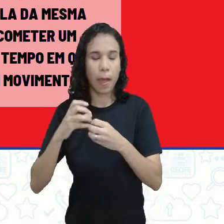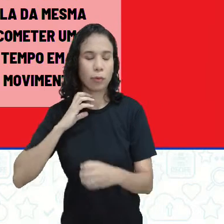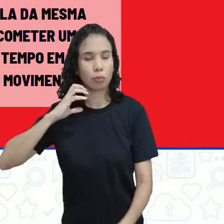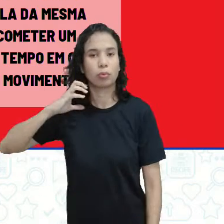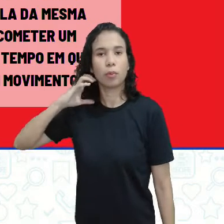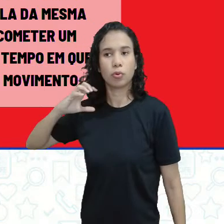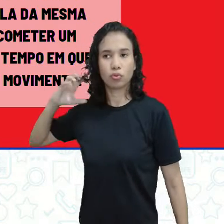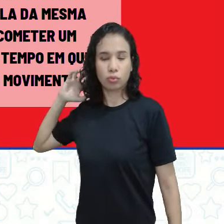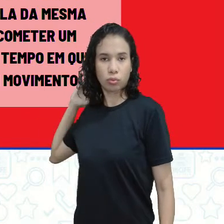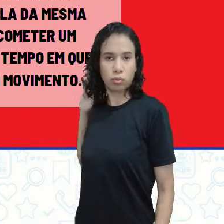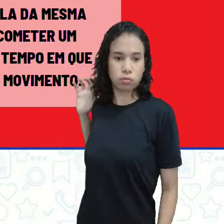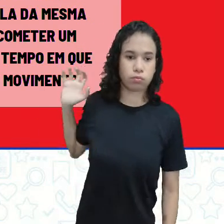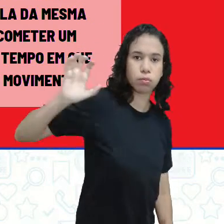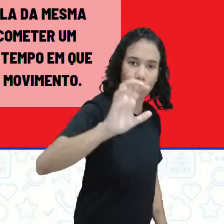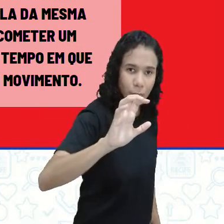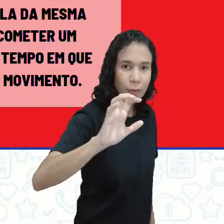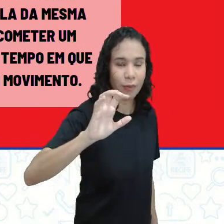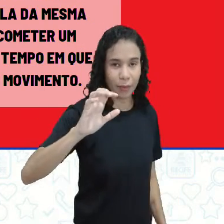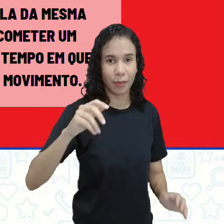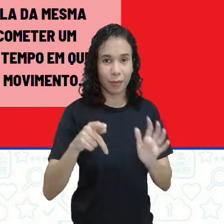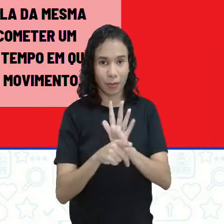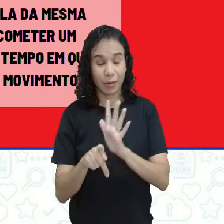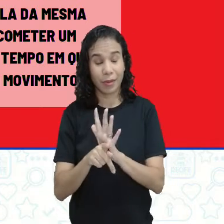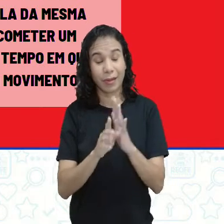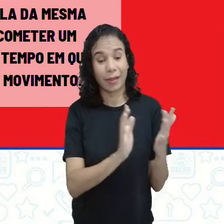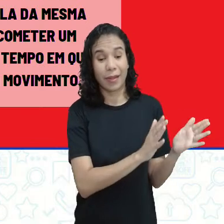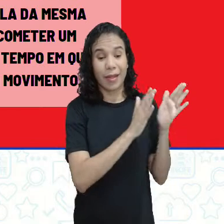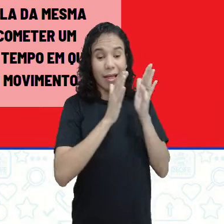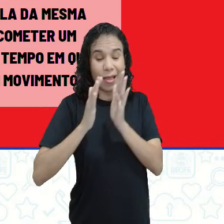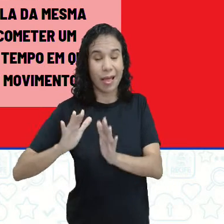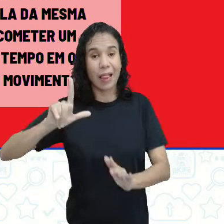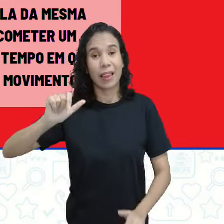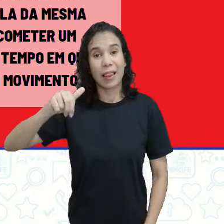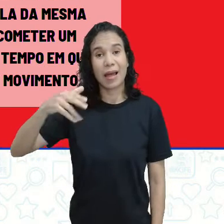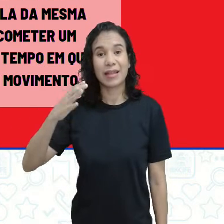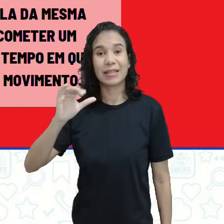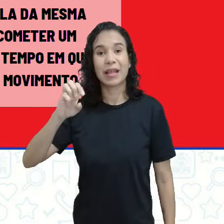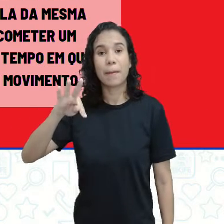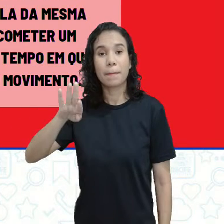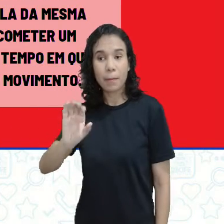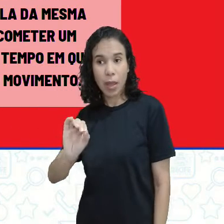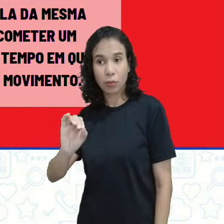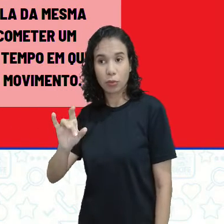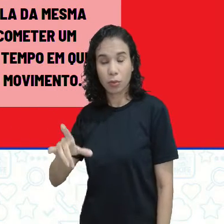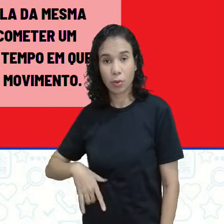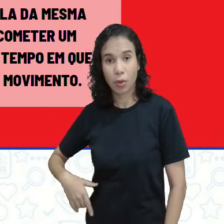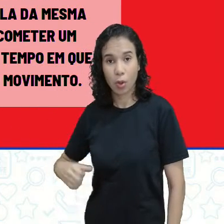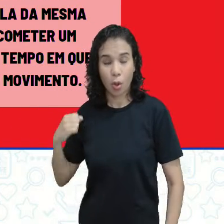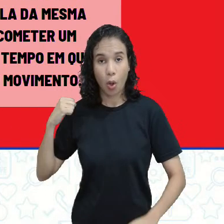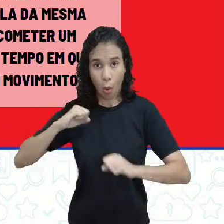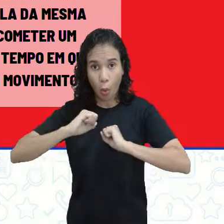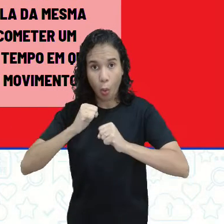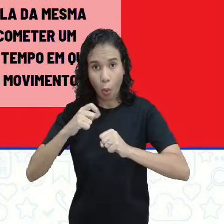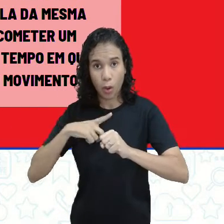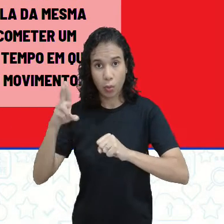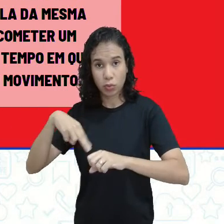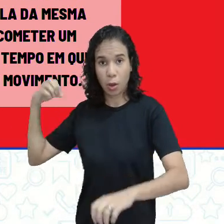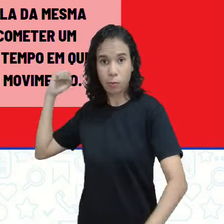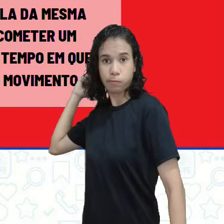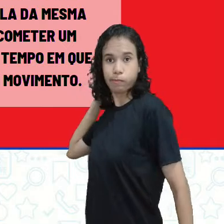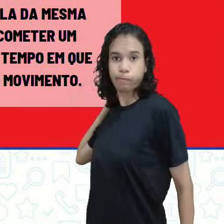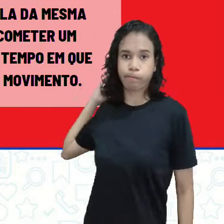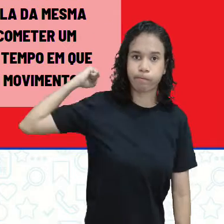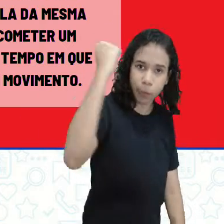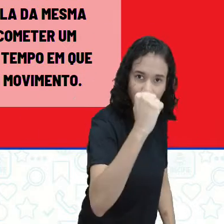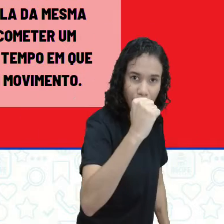fazem o movimento e arremessam. Já no lançamento de dardo, eles correm com a lança e